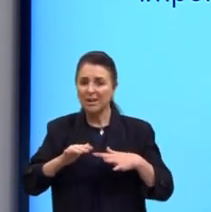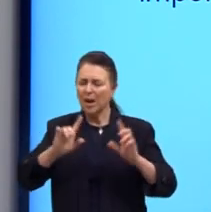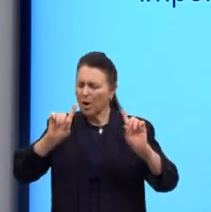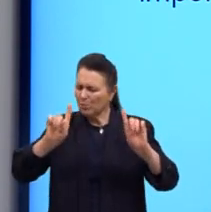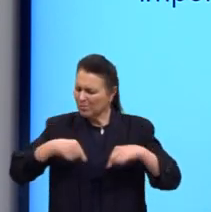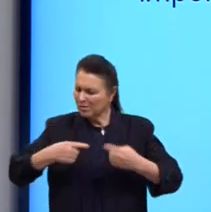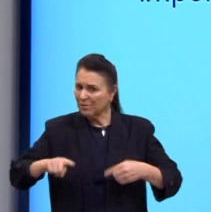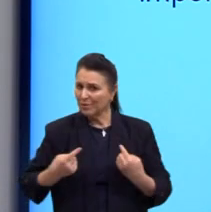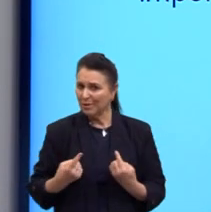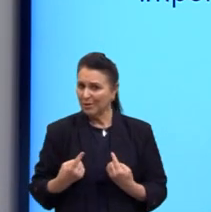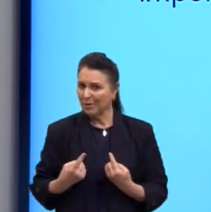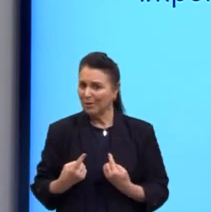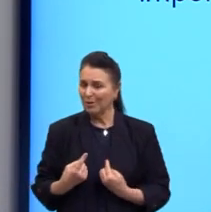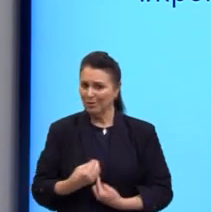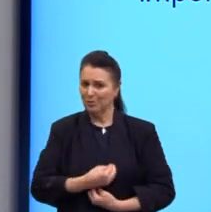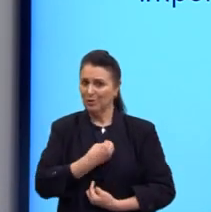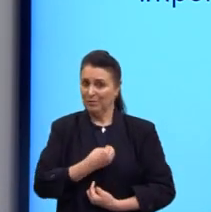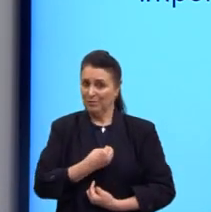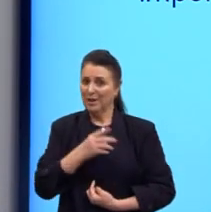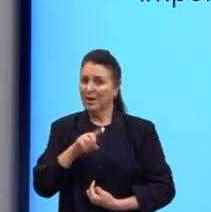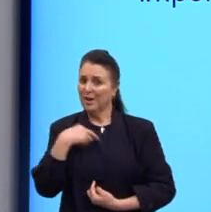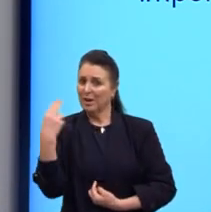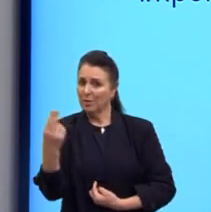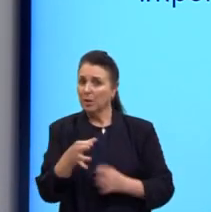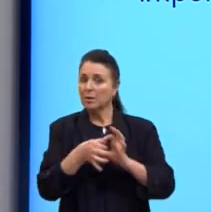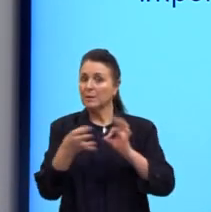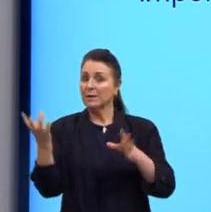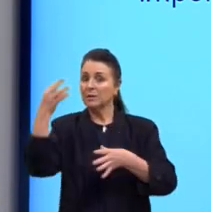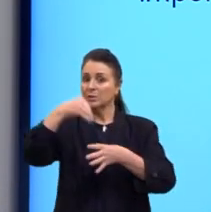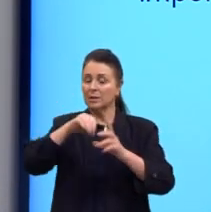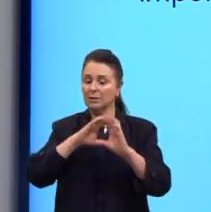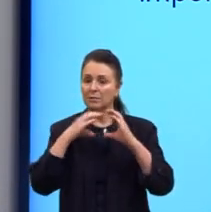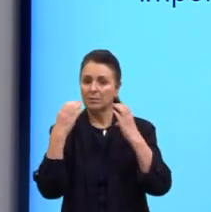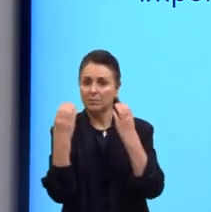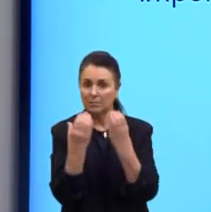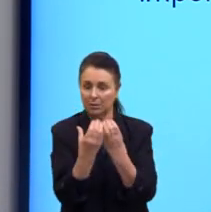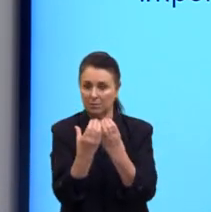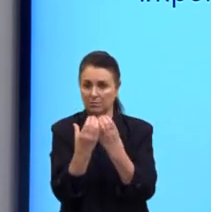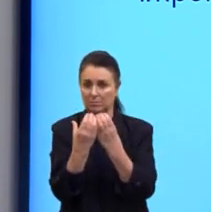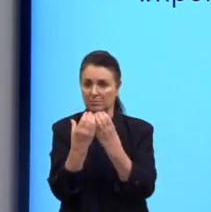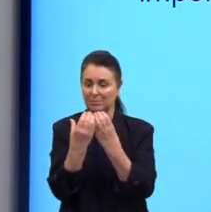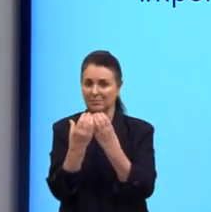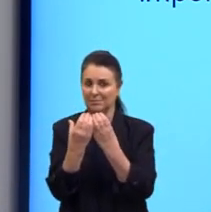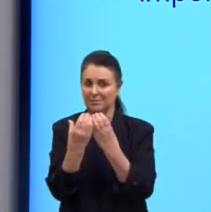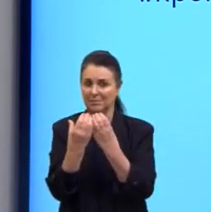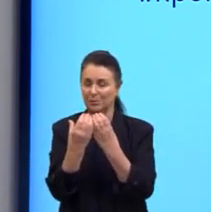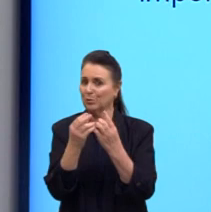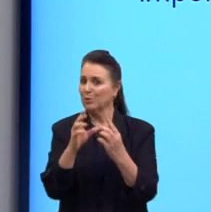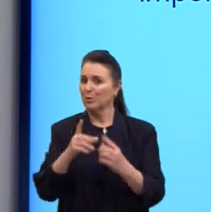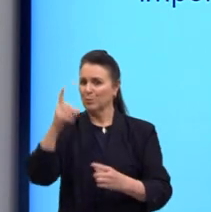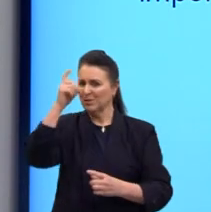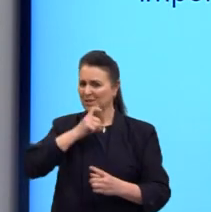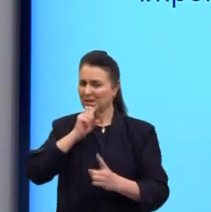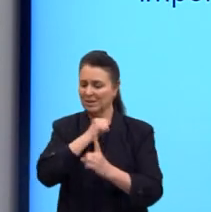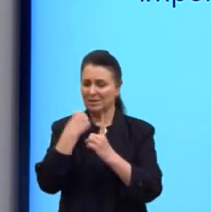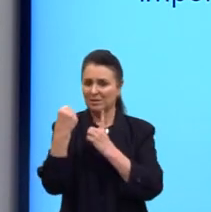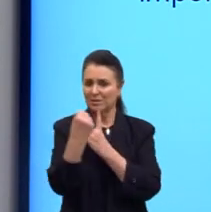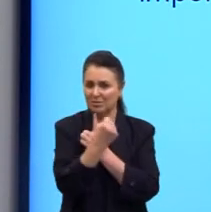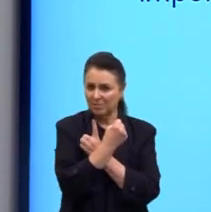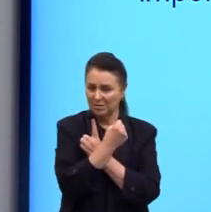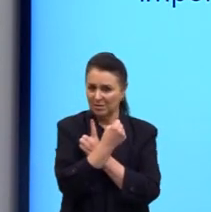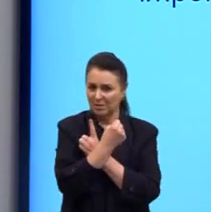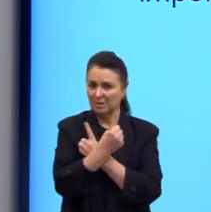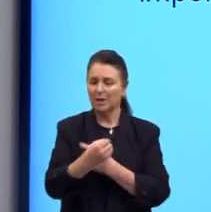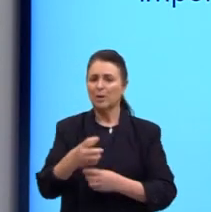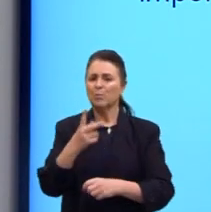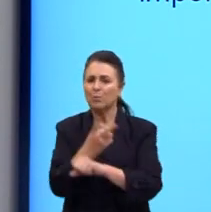exigente de vivermos a nossa liberdade em comunidade, de nos realizarmos enquanto seres sociais, de procurarmos um sentido